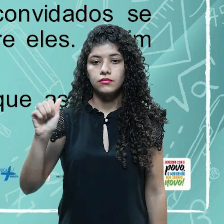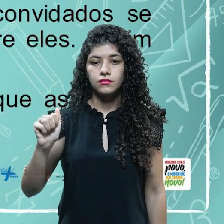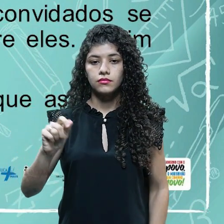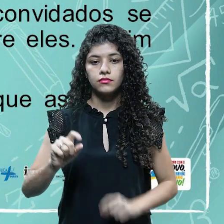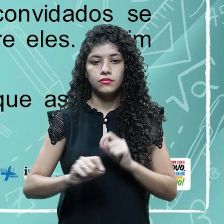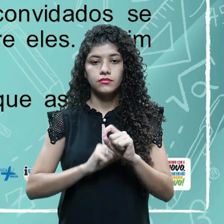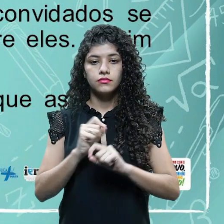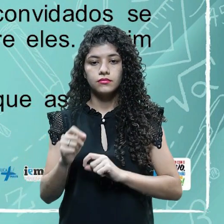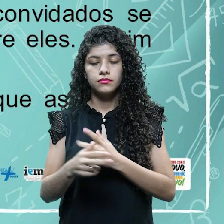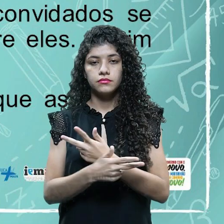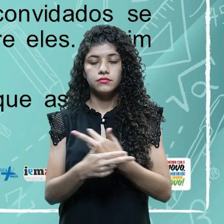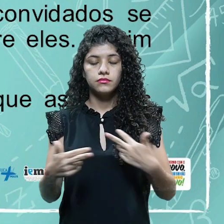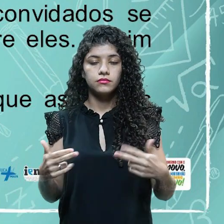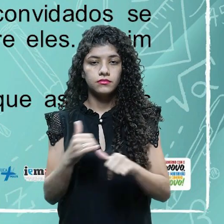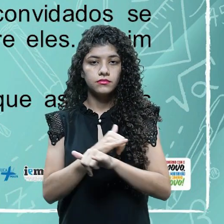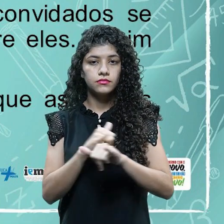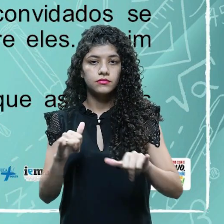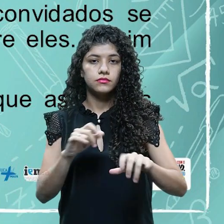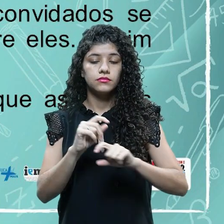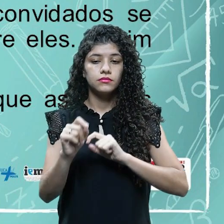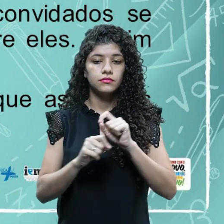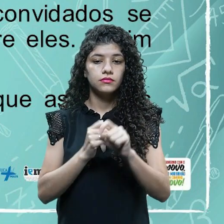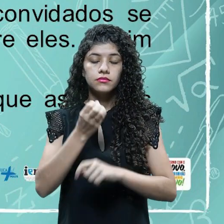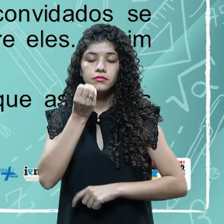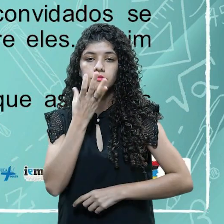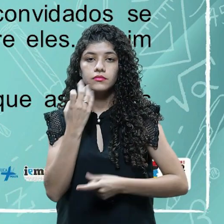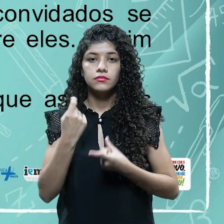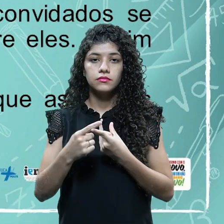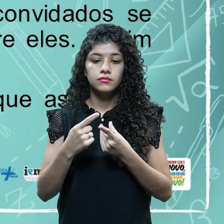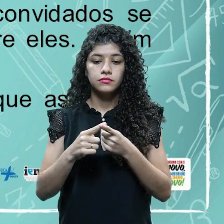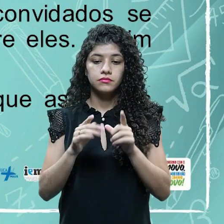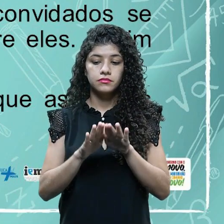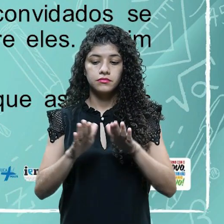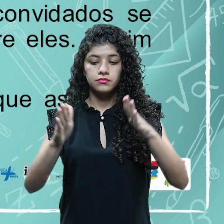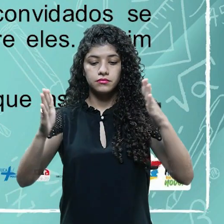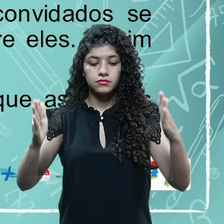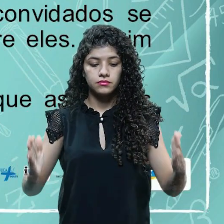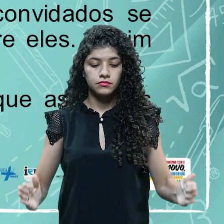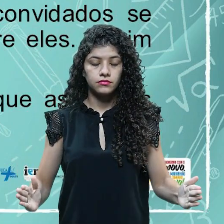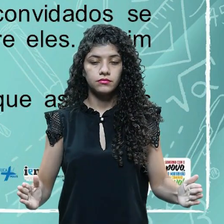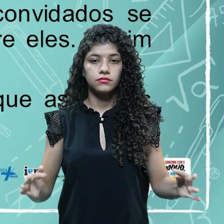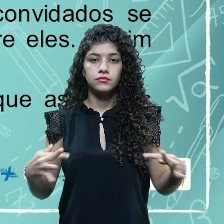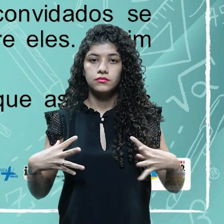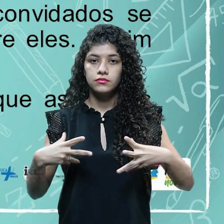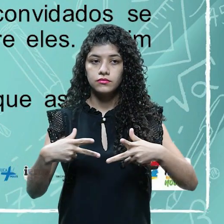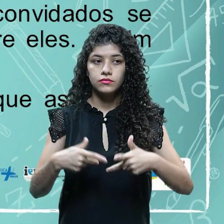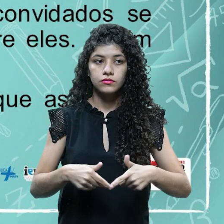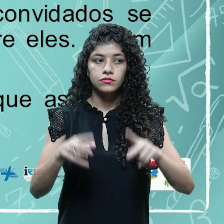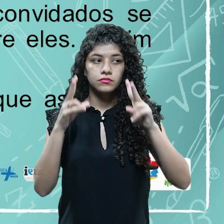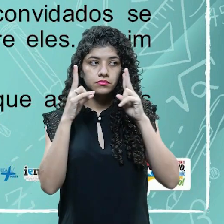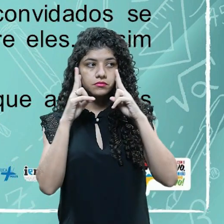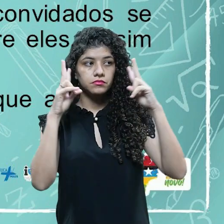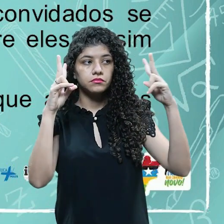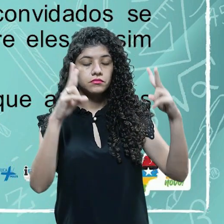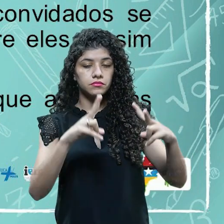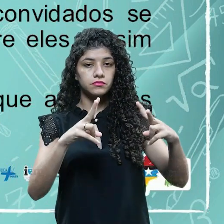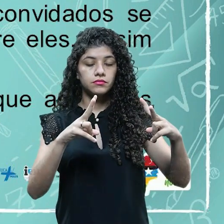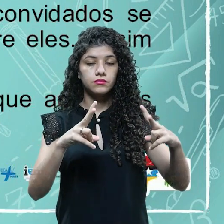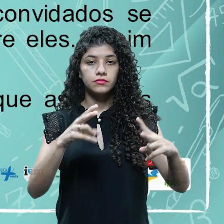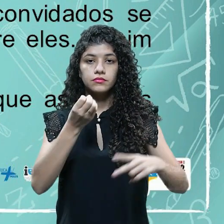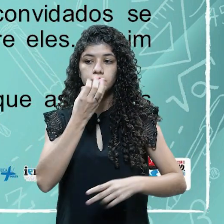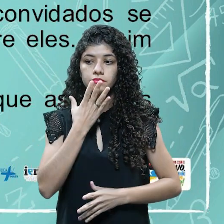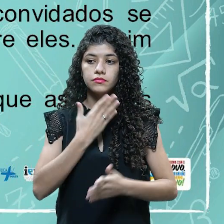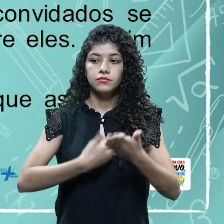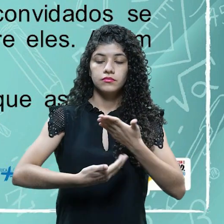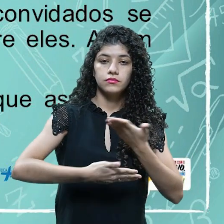vantagens? Elas são quadradas, Todos os convidados se vêem. Então, também favorece a interação com mesas redondas.